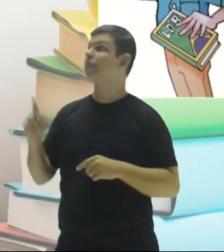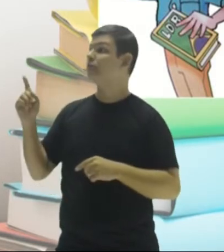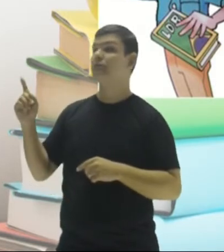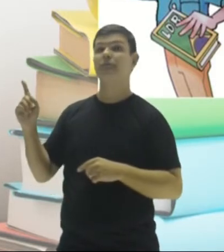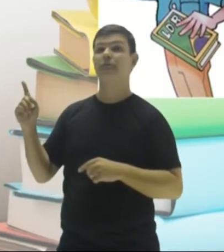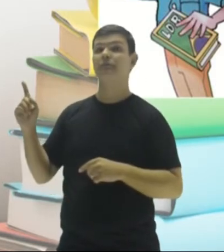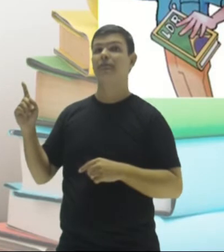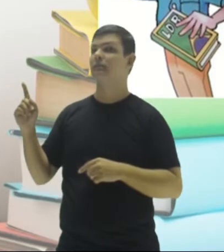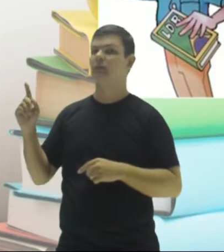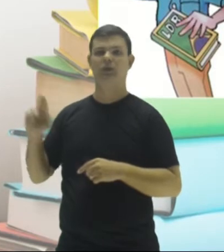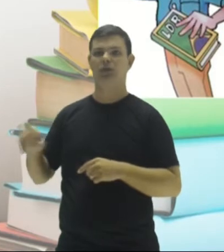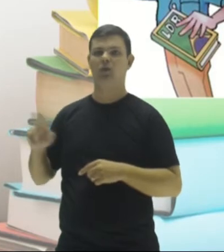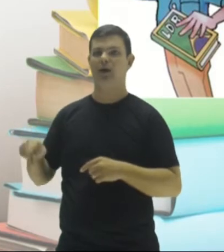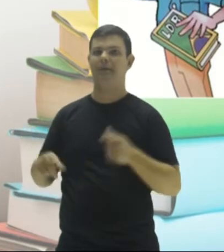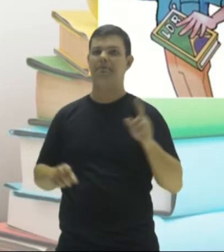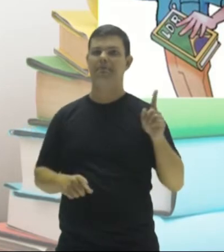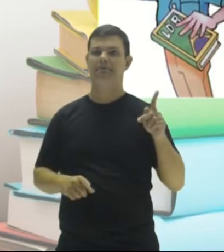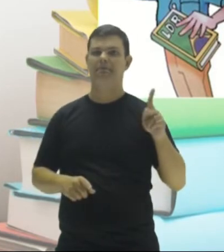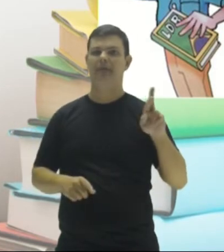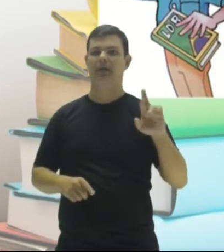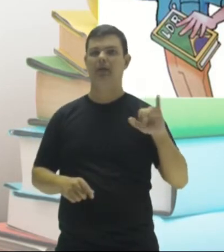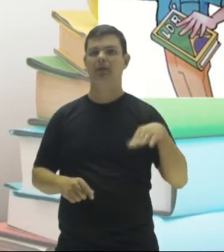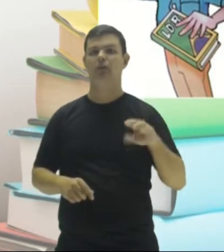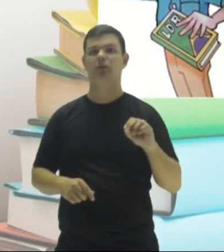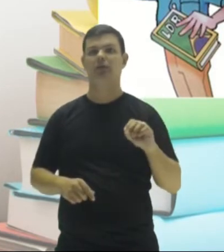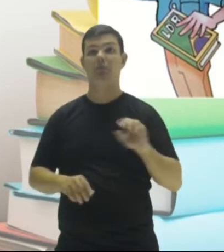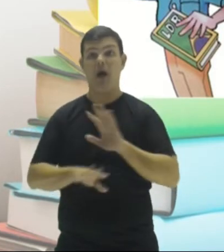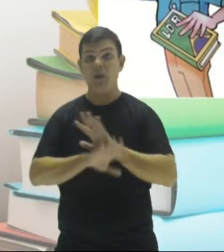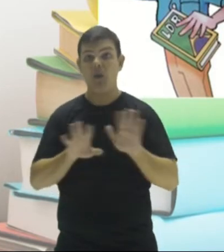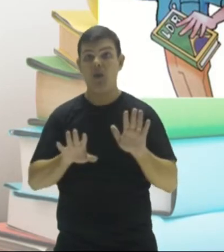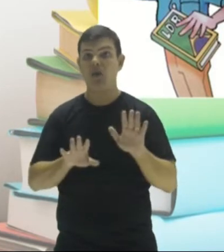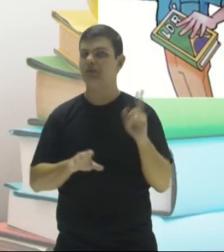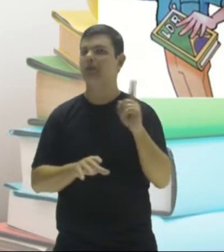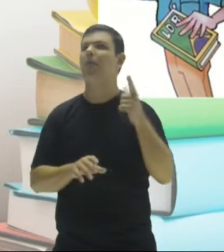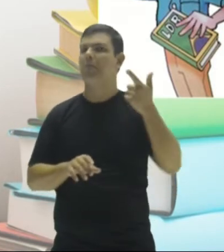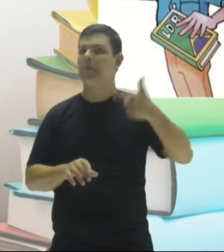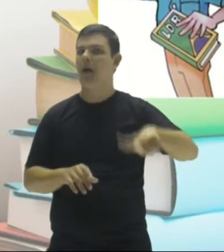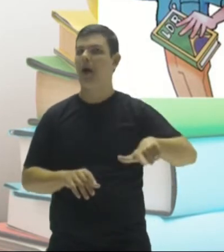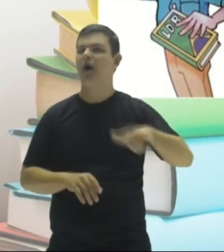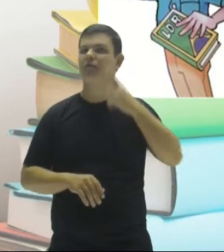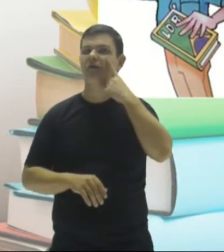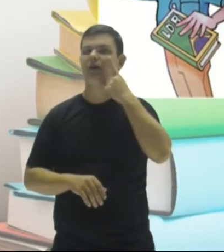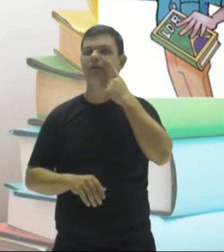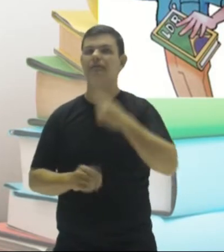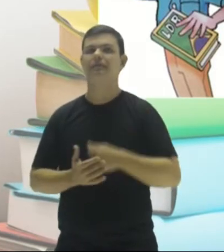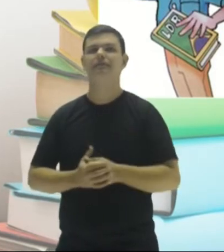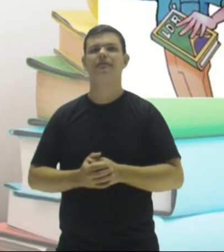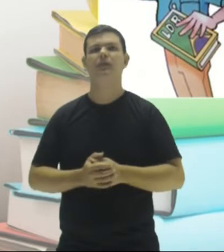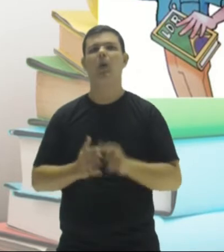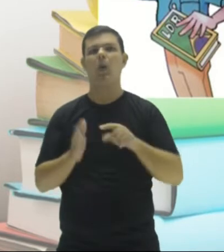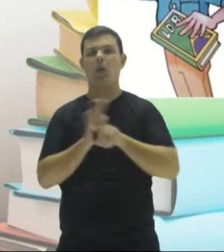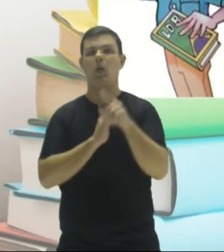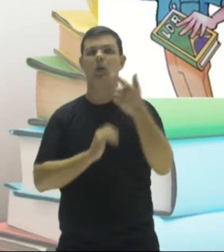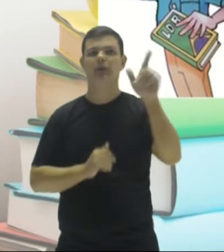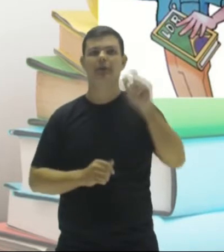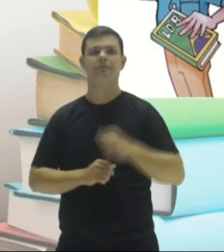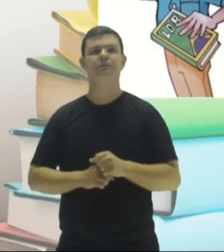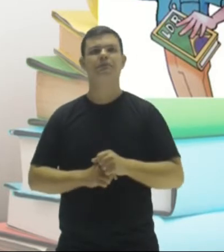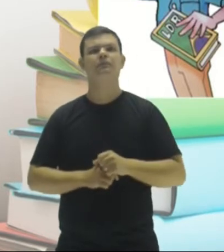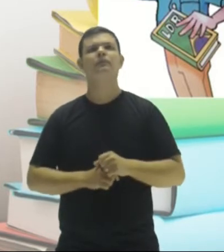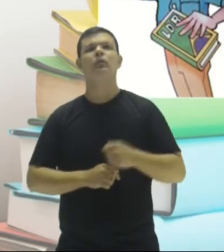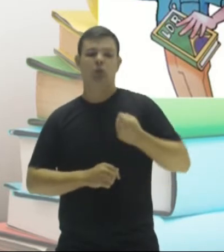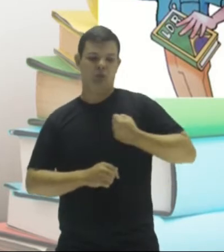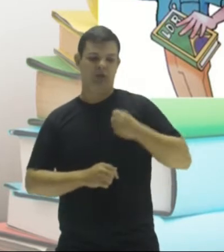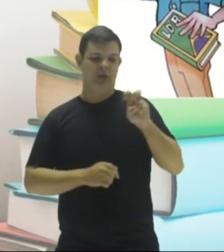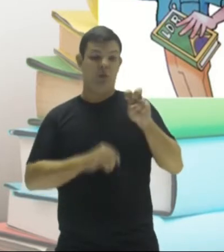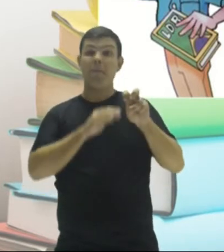Terminado em dez, não são primos. Ainda não acabou ainda, né? Bora ver mais outros números lá. Outra pergunta. Número maior que